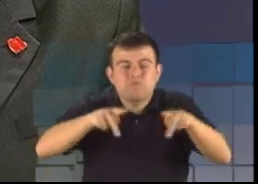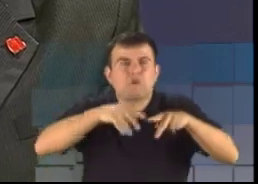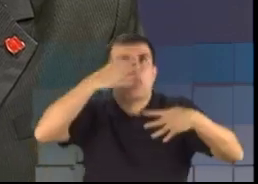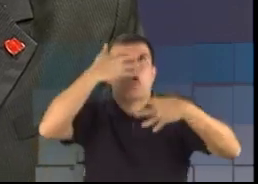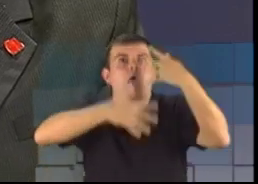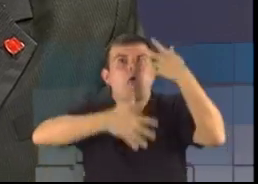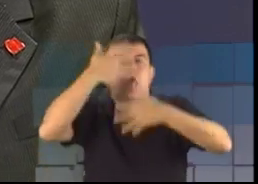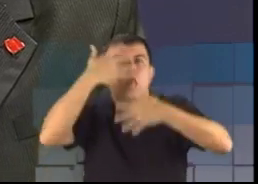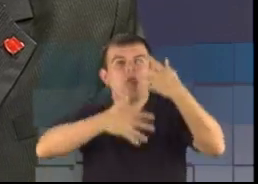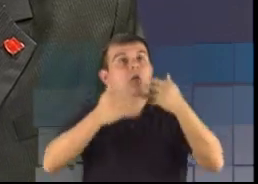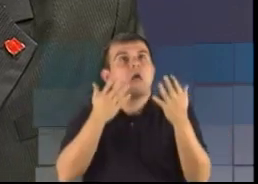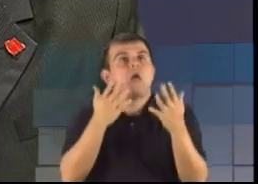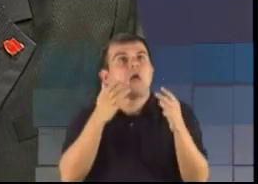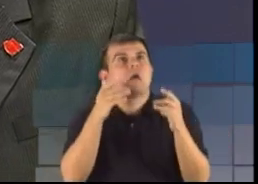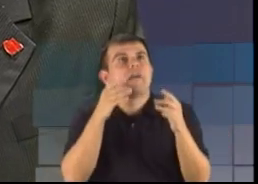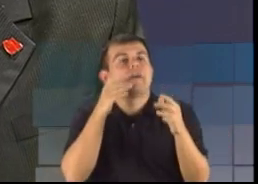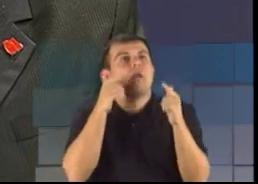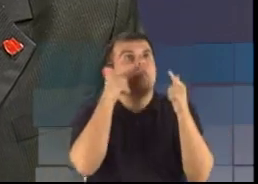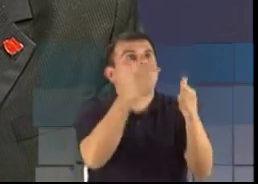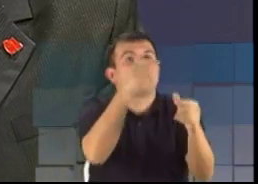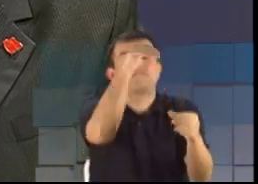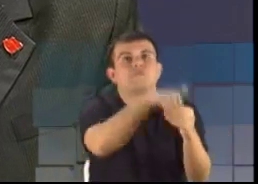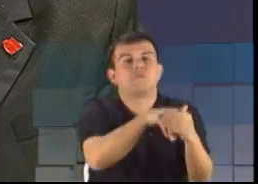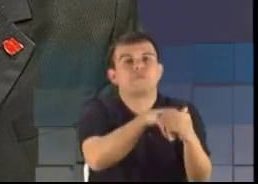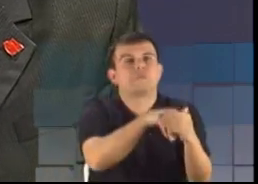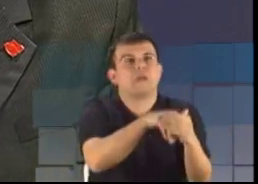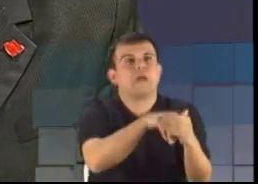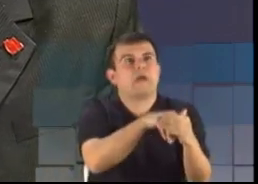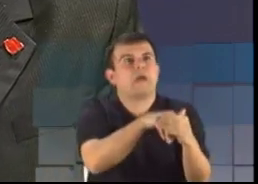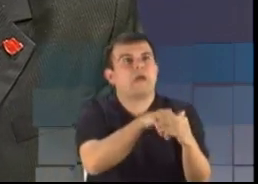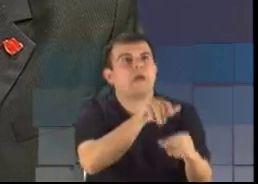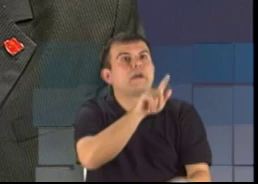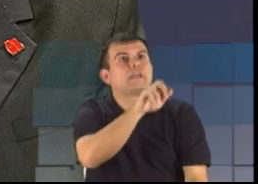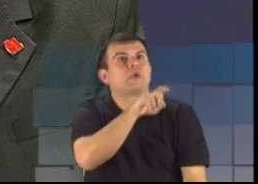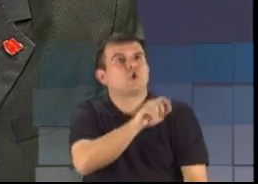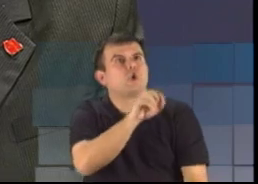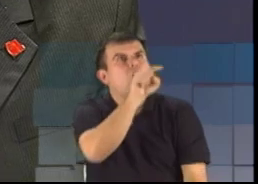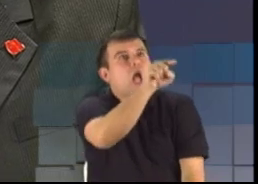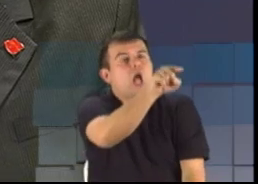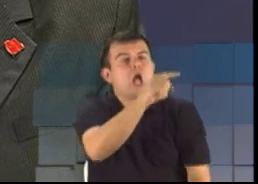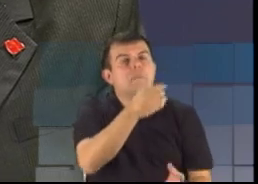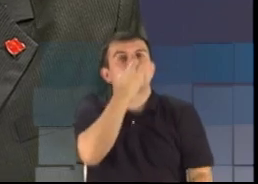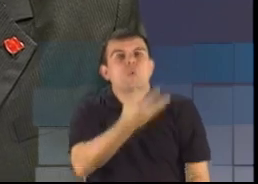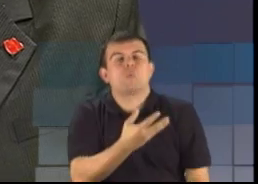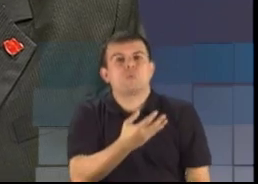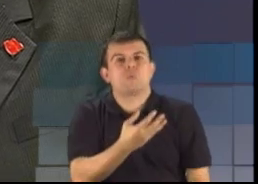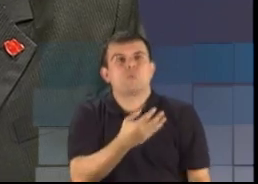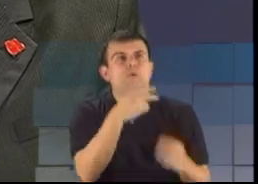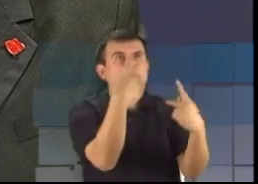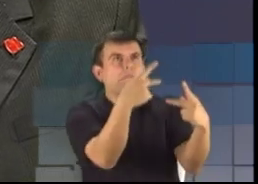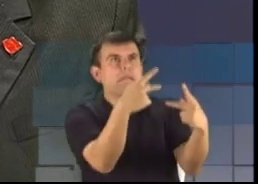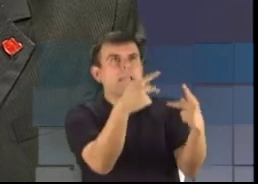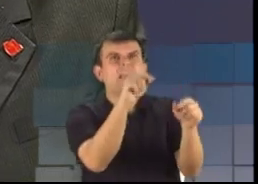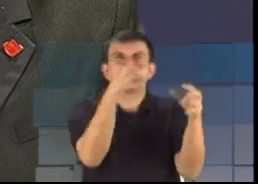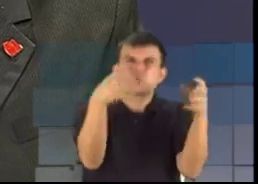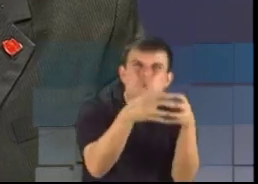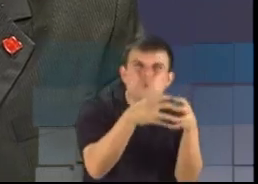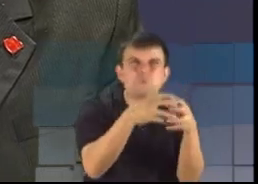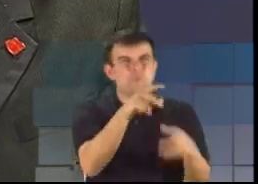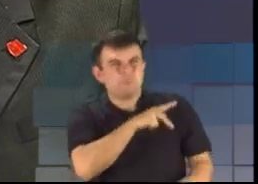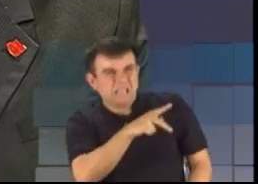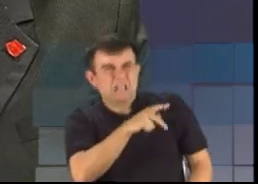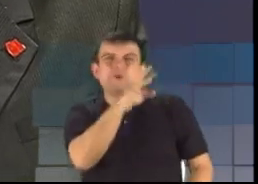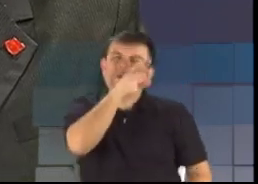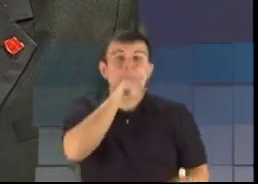votar no gringo porque o gringo é o bom. O gringo é bom realmente, o partido do gringo é muito ruim. Como o ruim